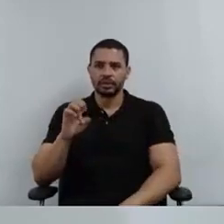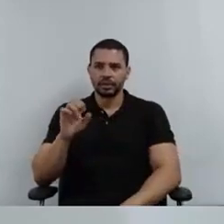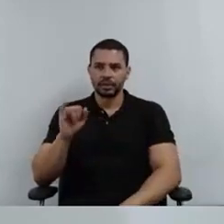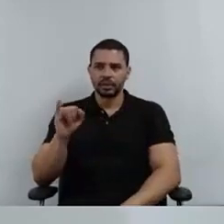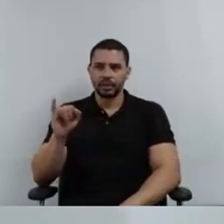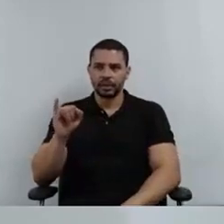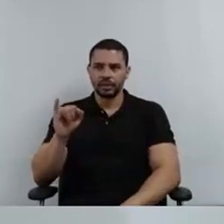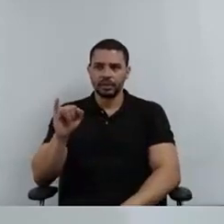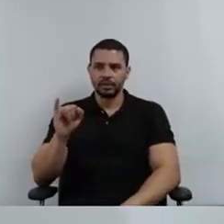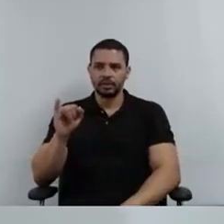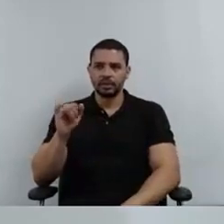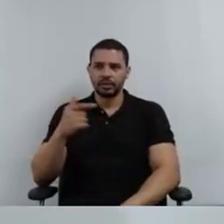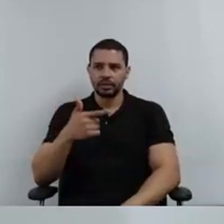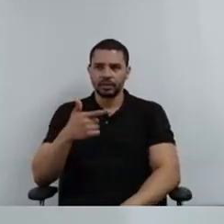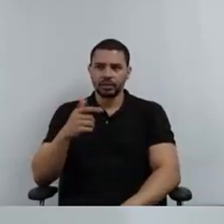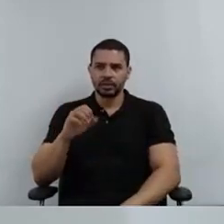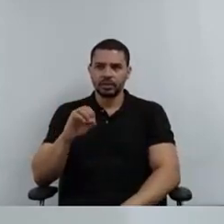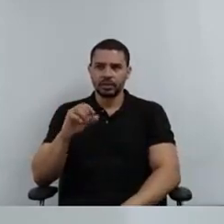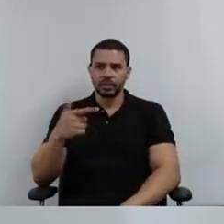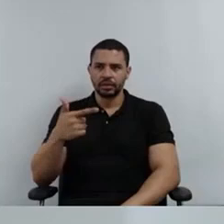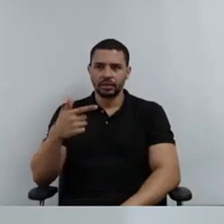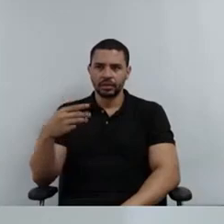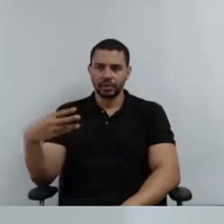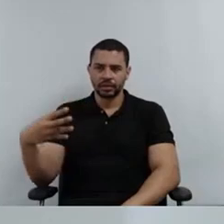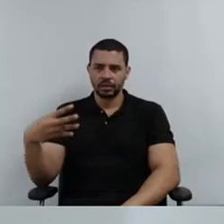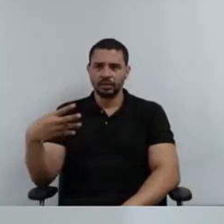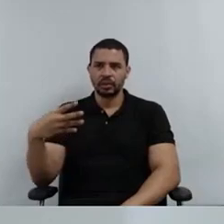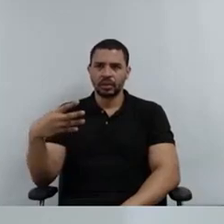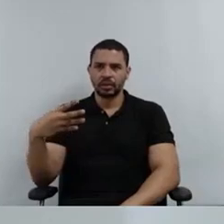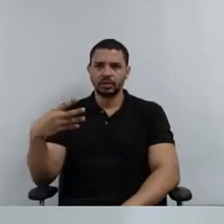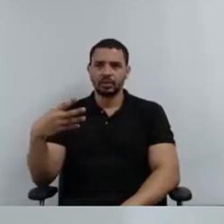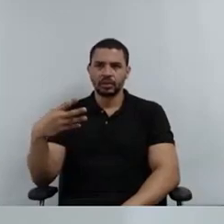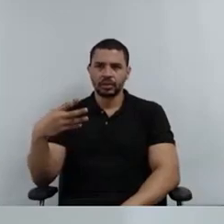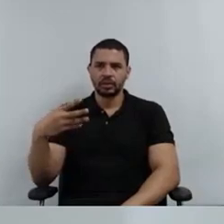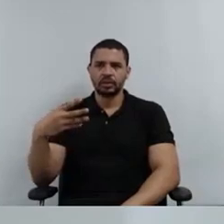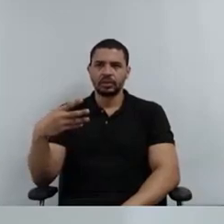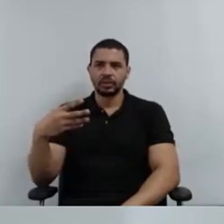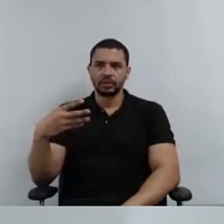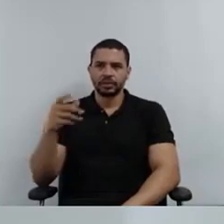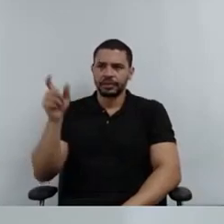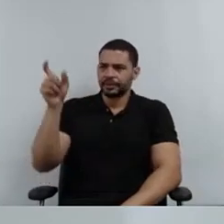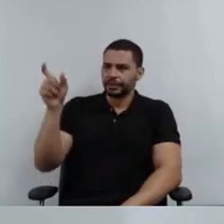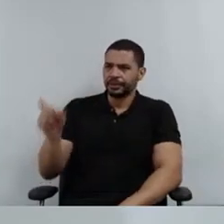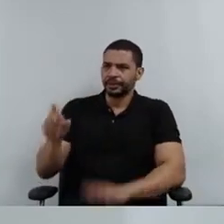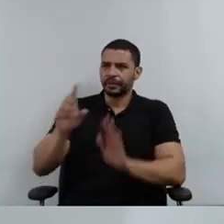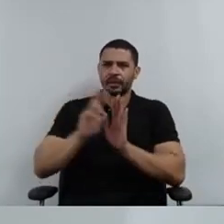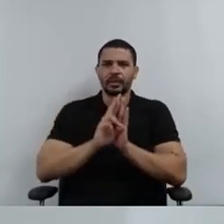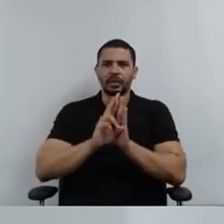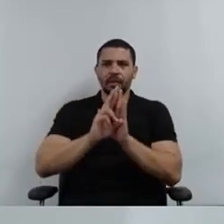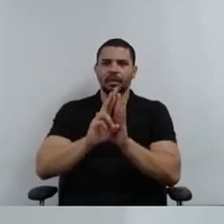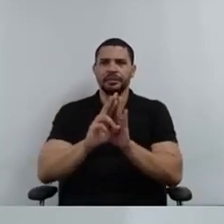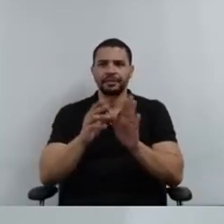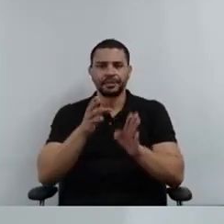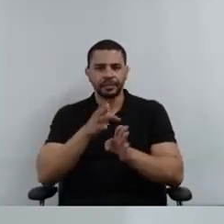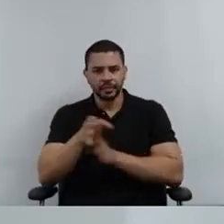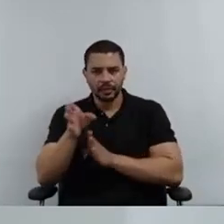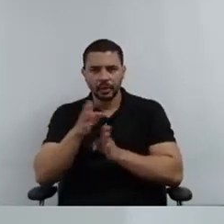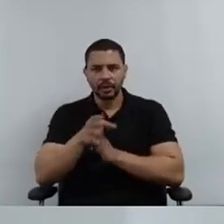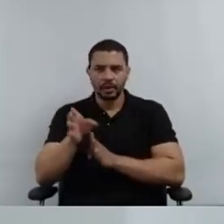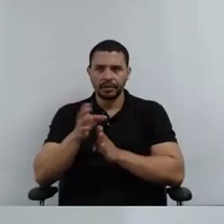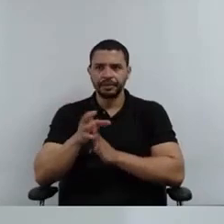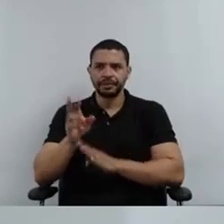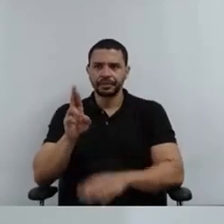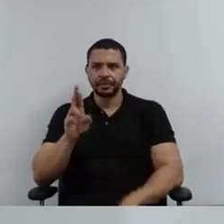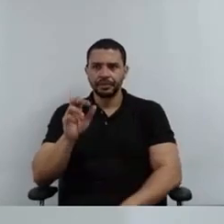está com a relatoria do Conselheiro Rafael Português, com quem mandei mensagem ontem, né? É um processo de